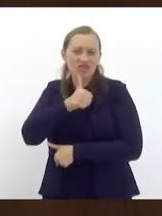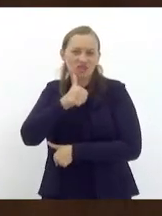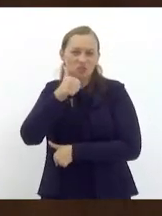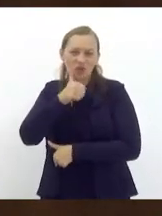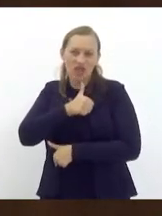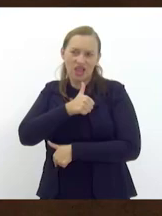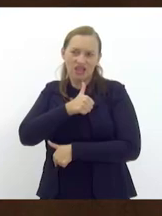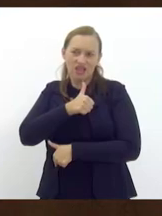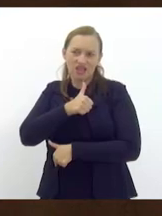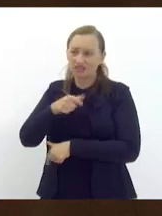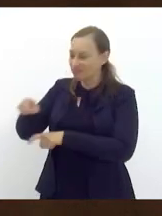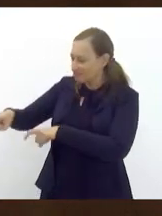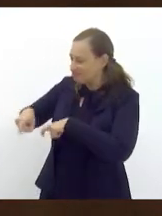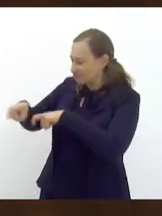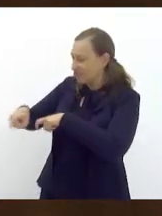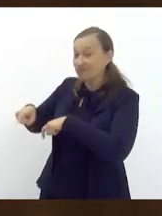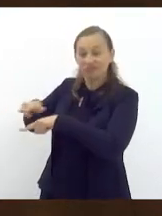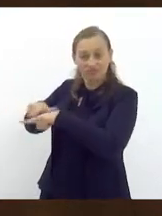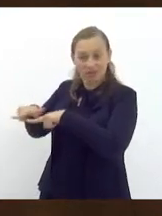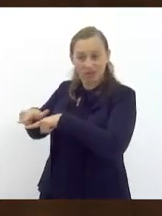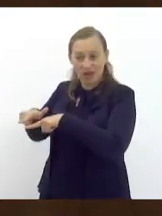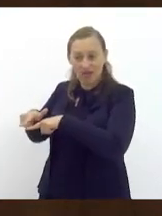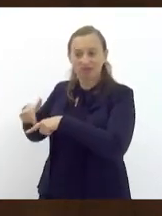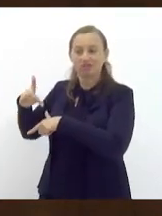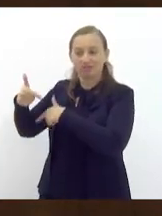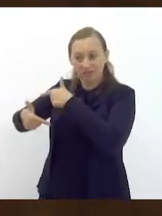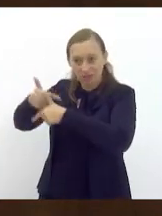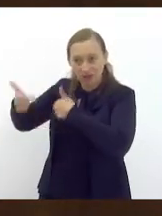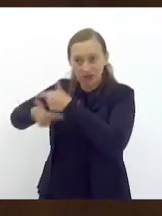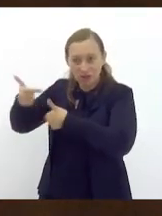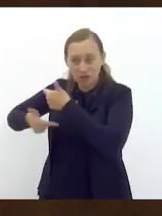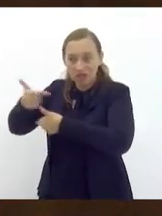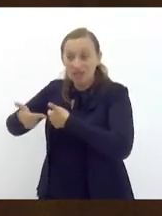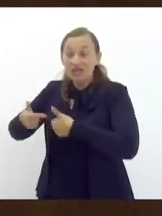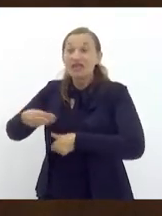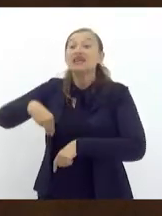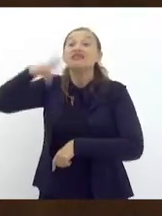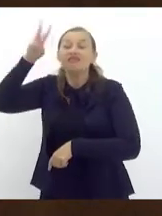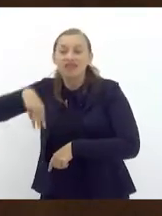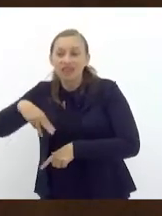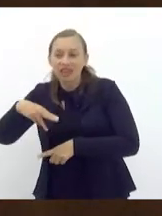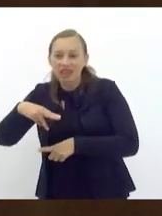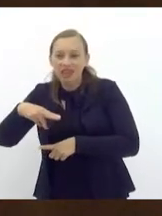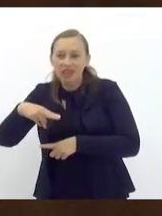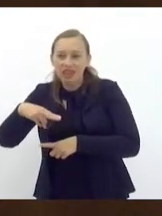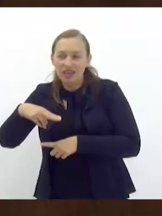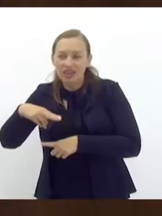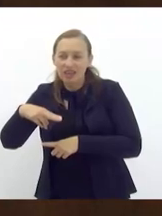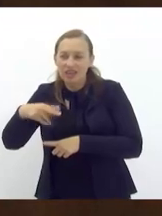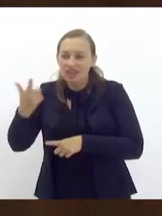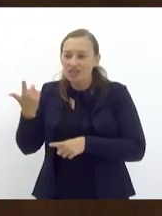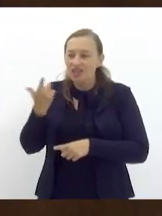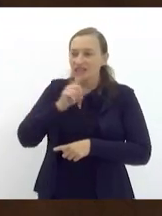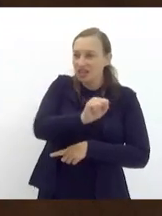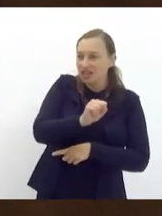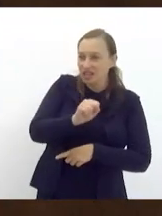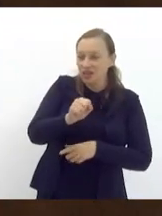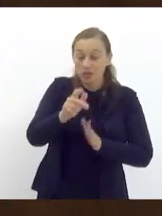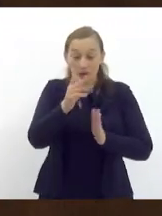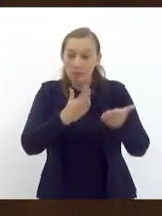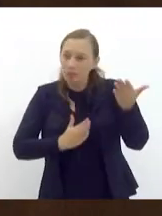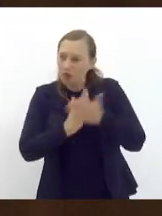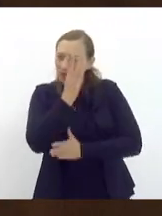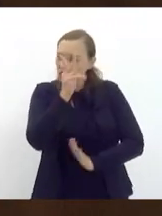camponesas então vejo que quem ganha com a aprovação desse projeto não é